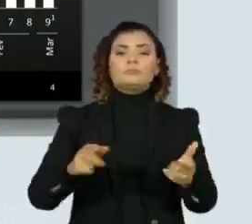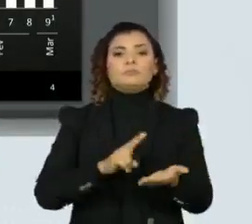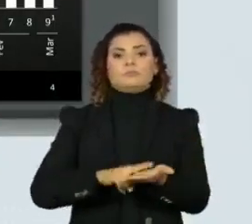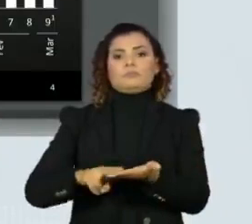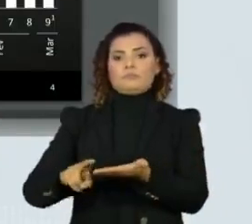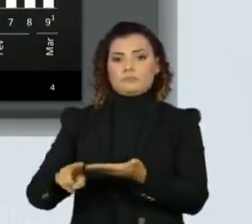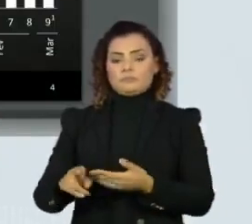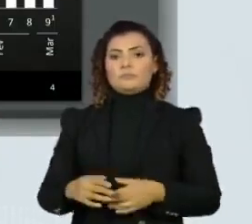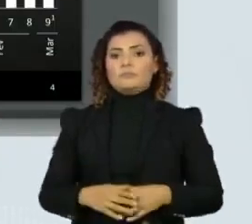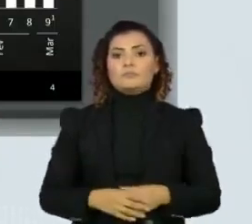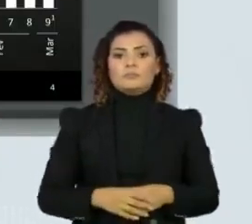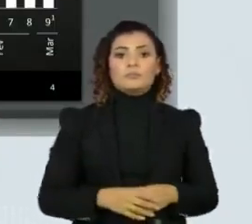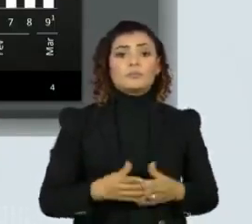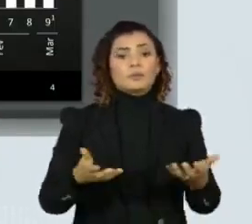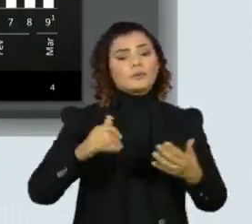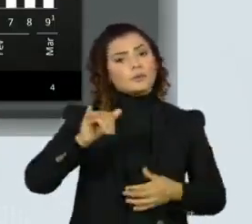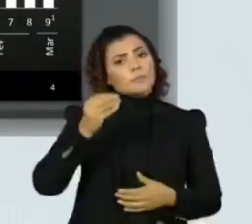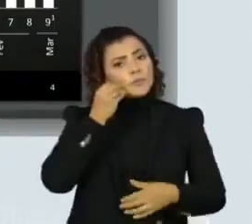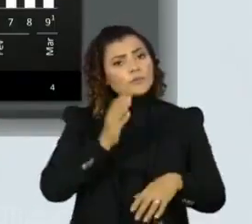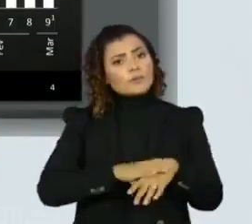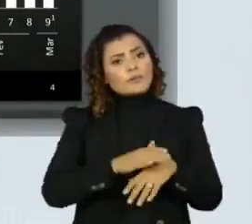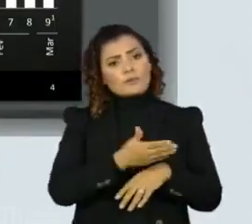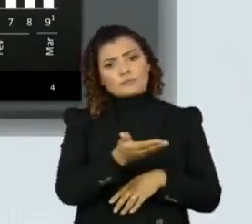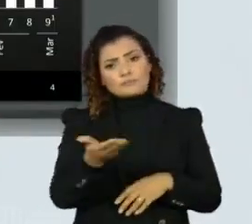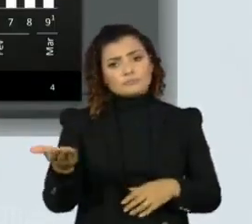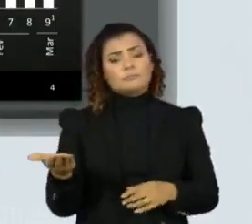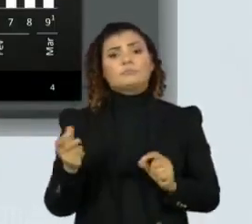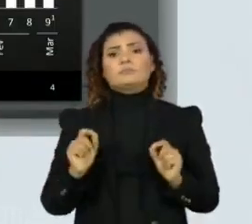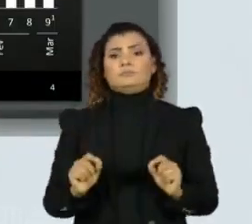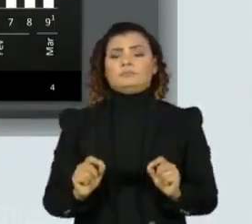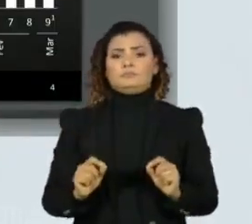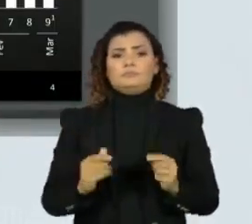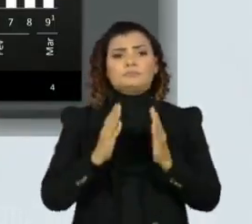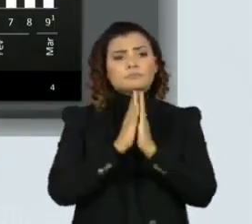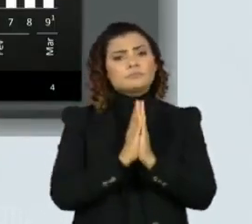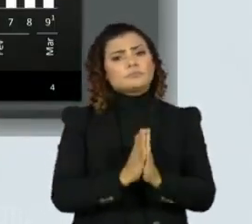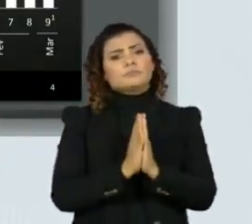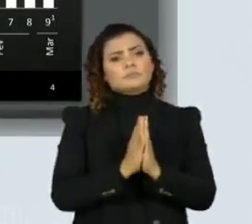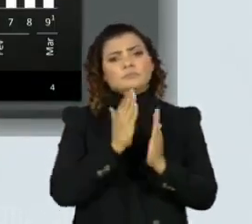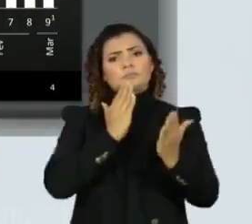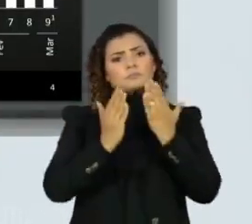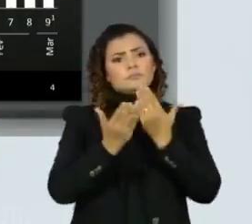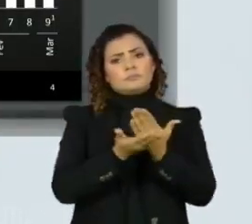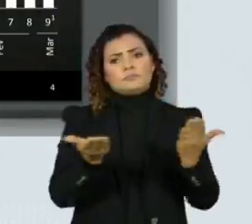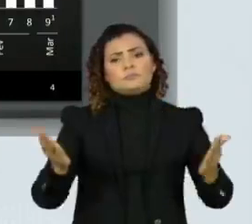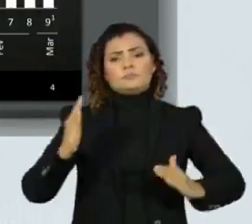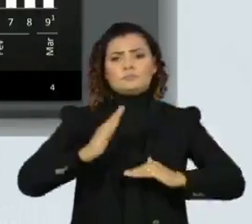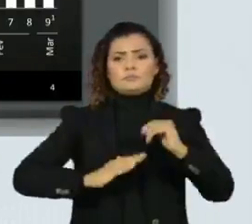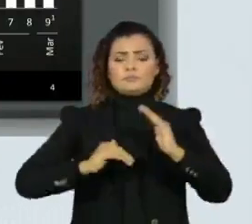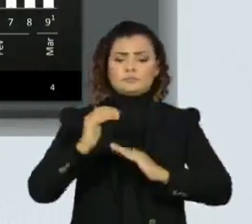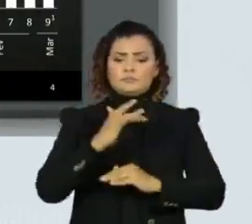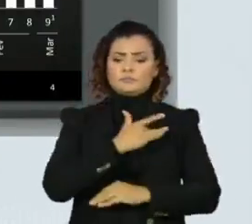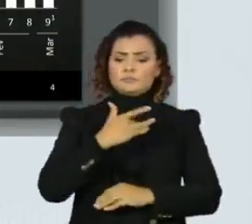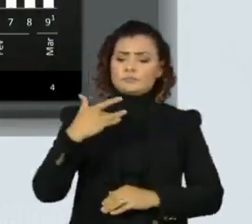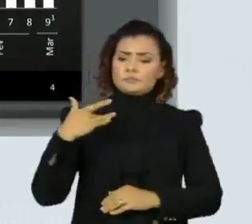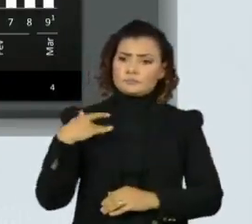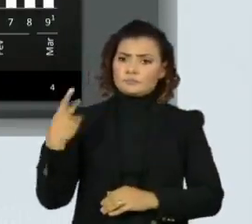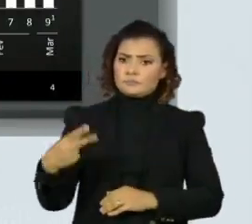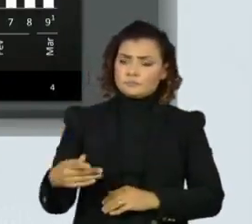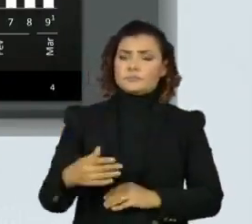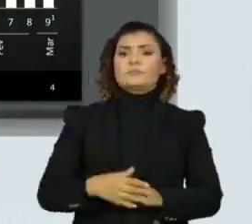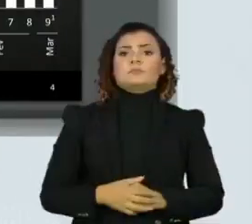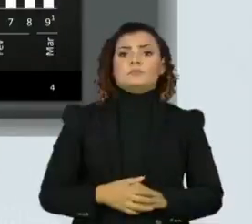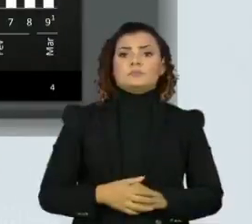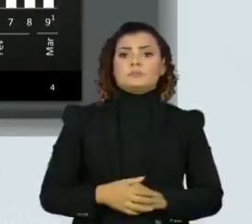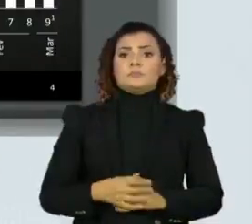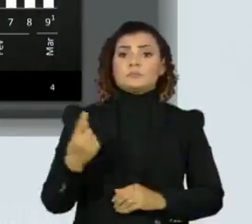de internações. E eu quero aproveitar aqui e conclamar aqueles profissionais da saúde que atenderam